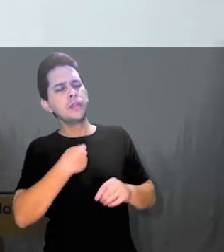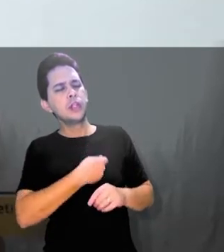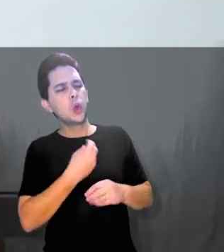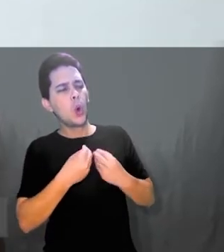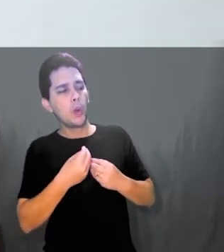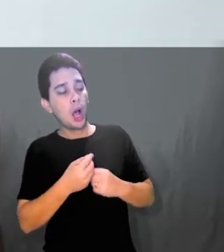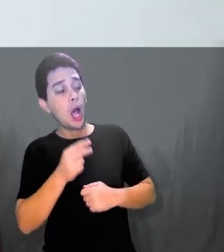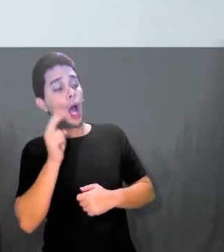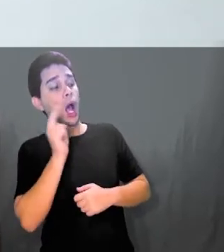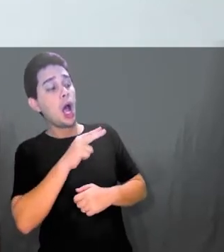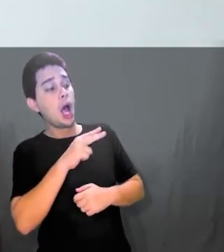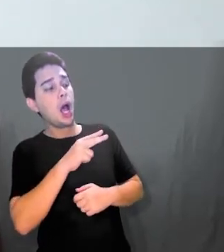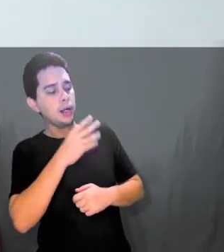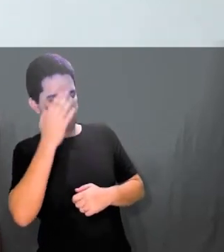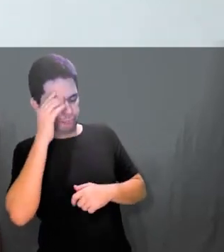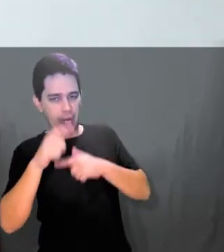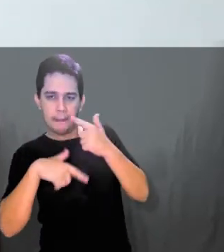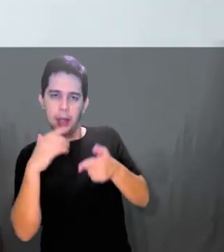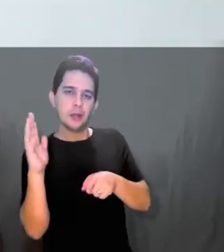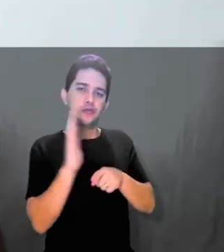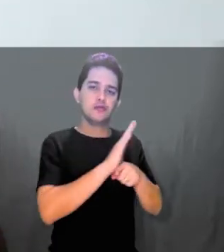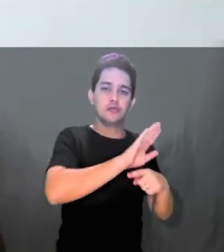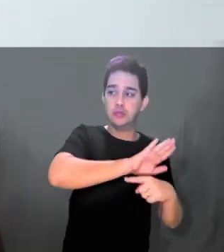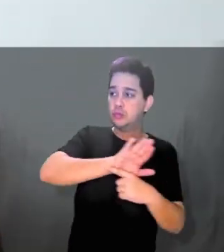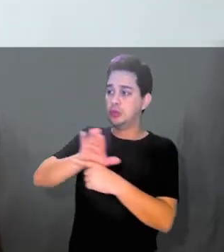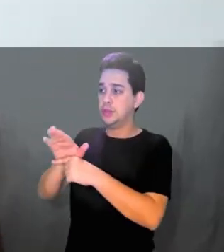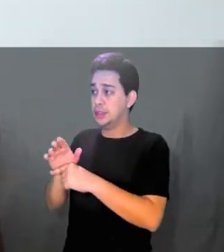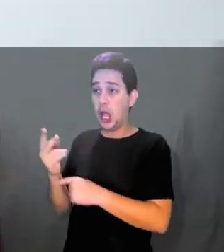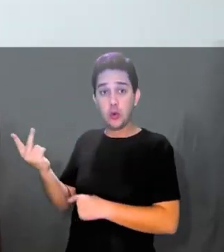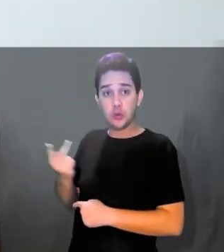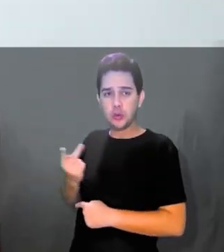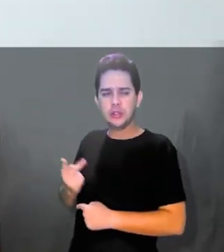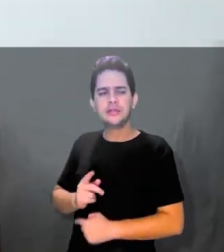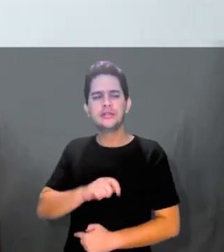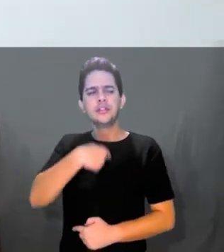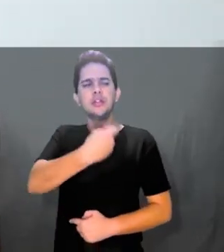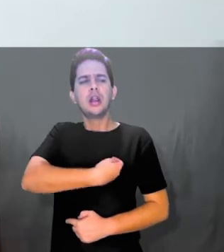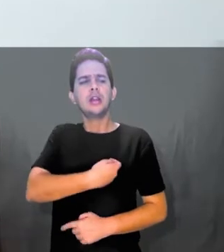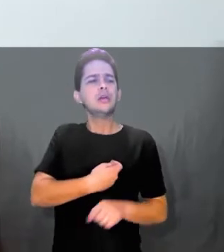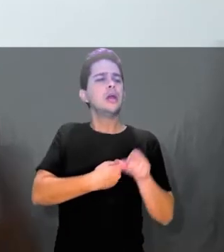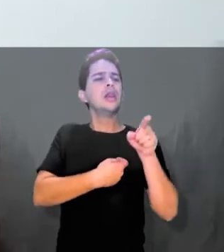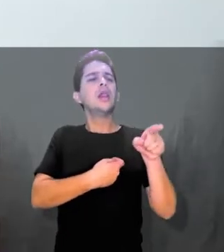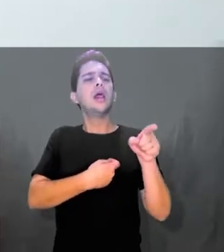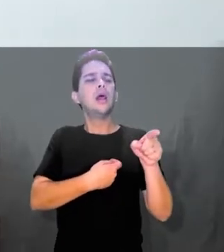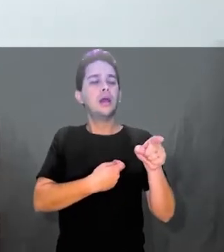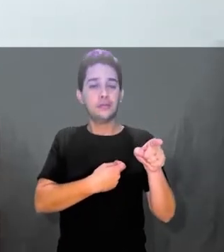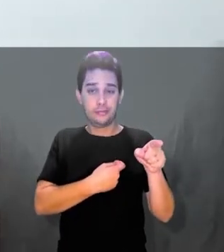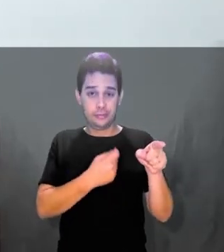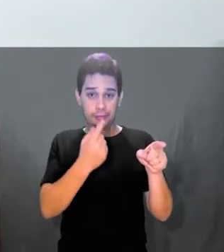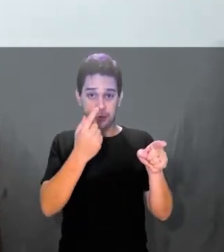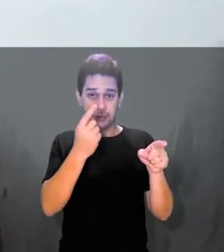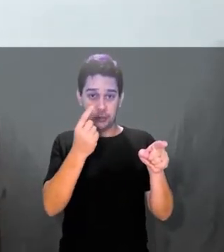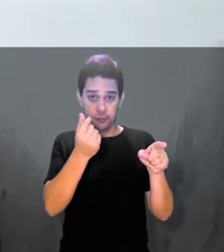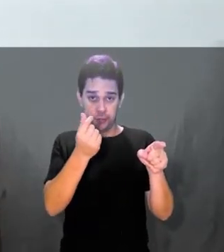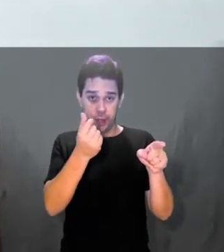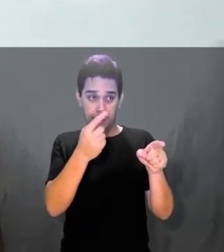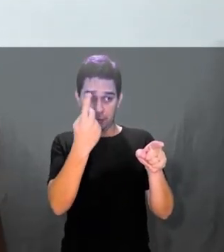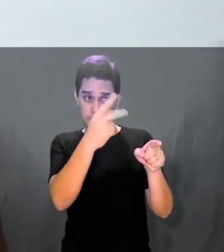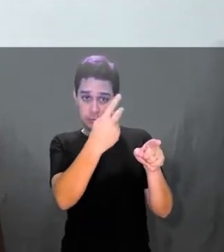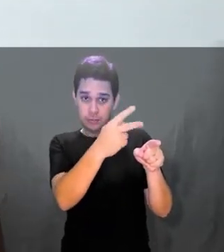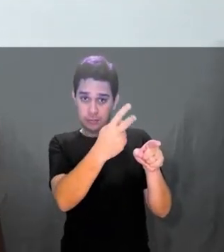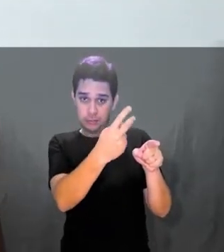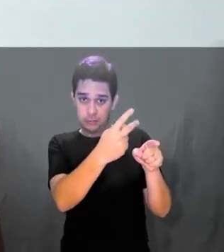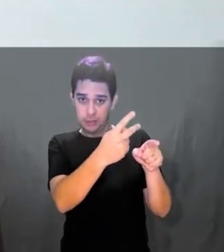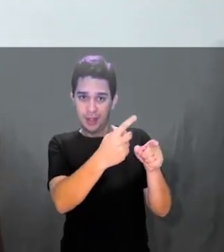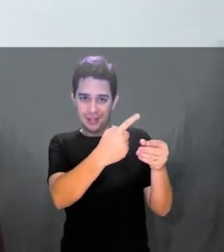a ideia é que os órgãos de controle sejam harmonizados, estejam completamente em conserto no que se refere